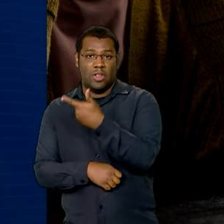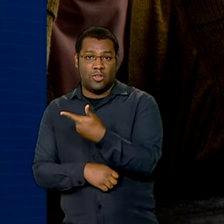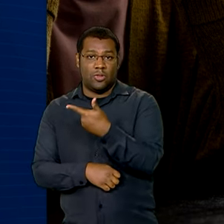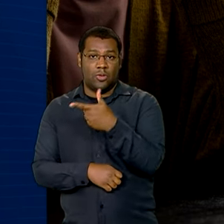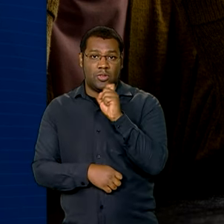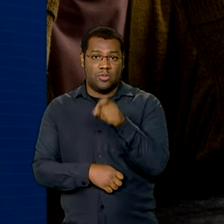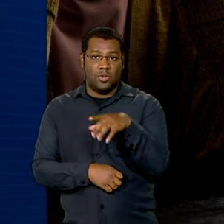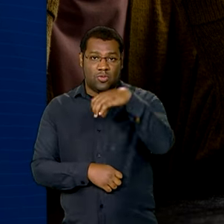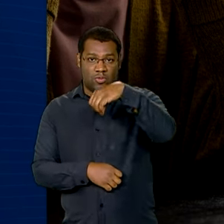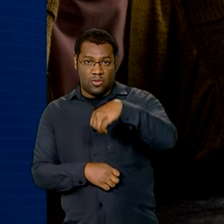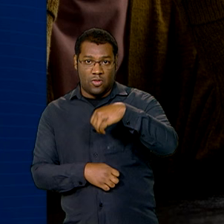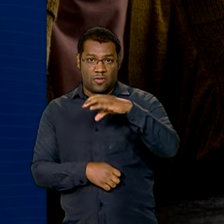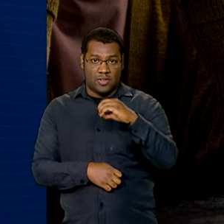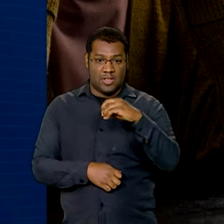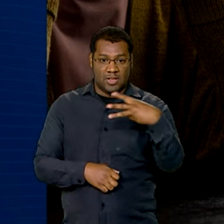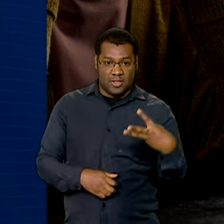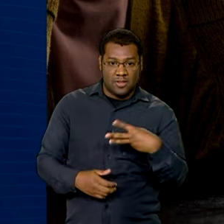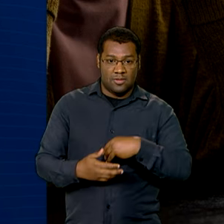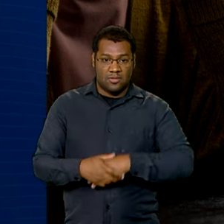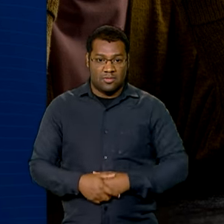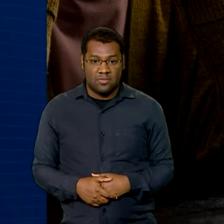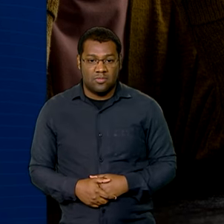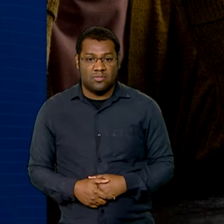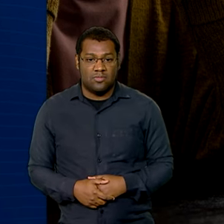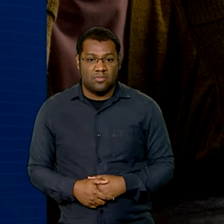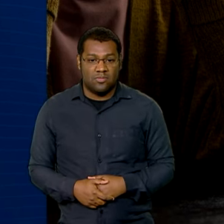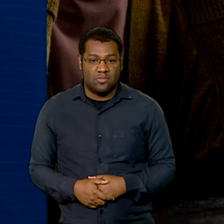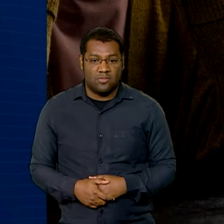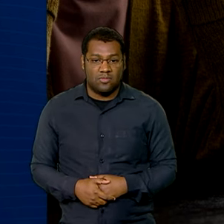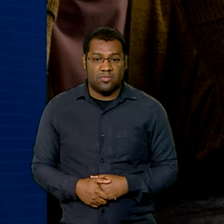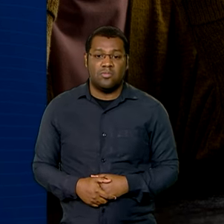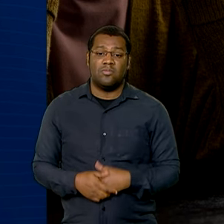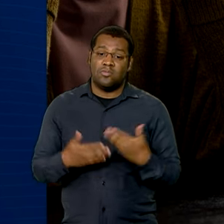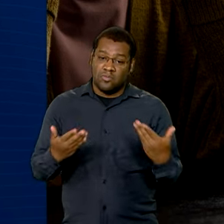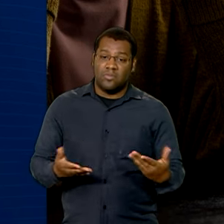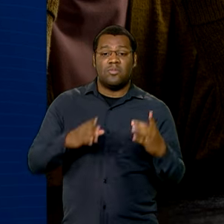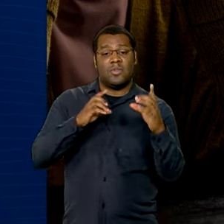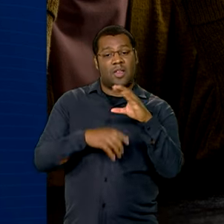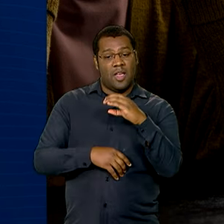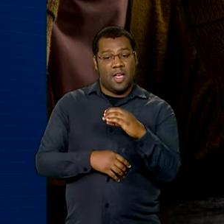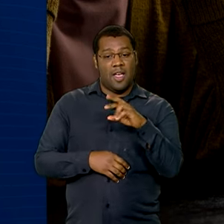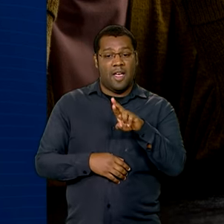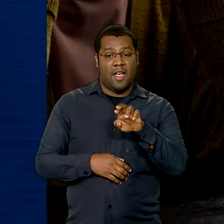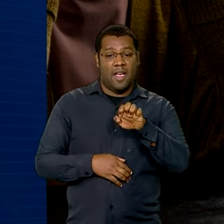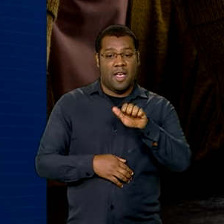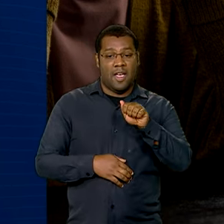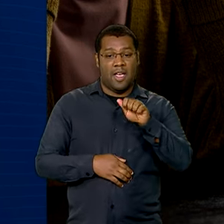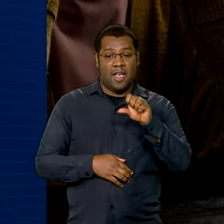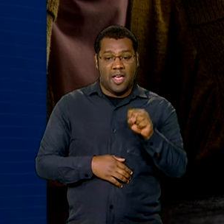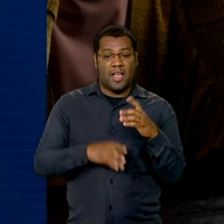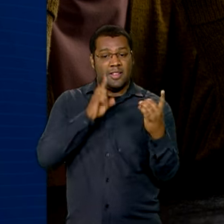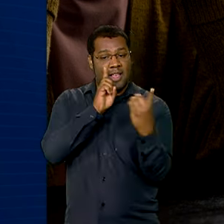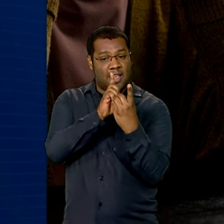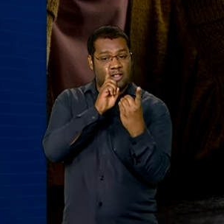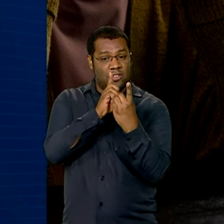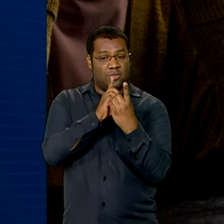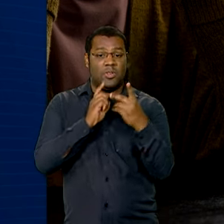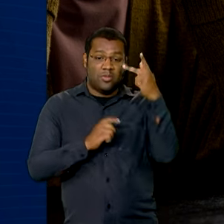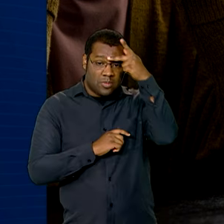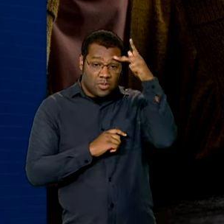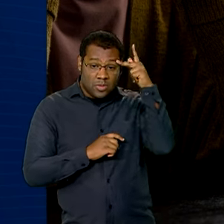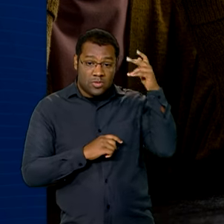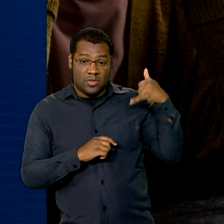em cada dez unidades ofereceram atendimento a pessoas idosas vítimas de violência. Entre os